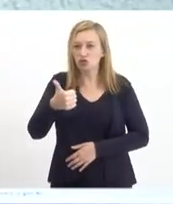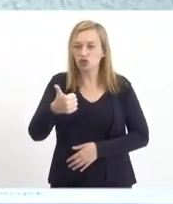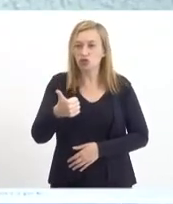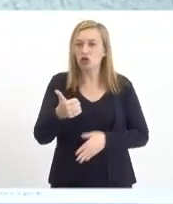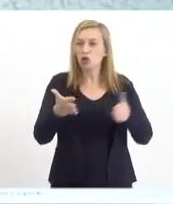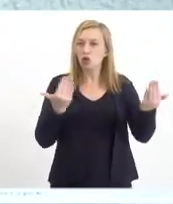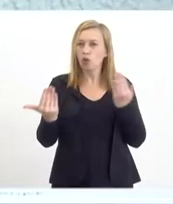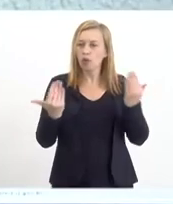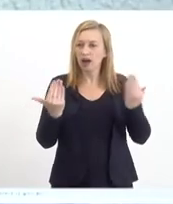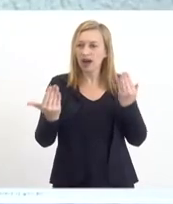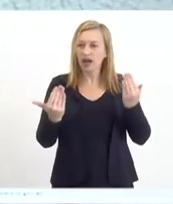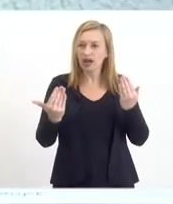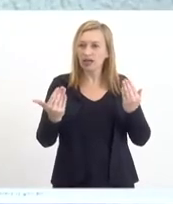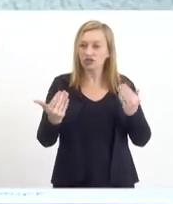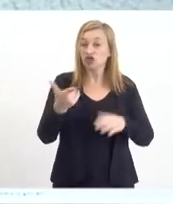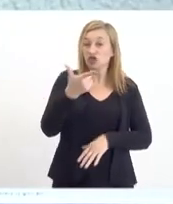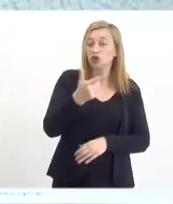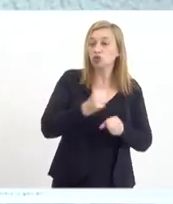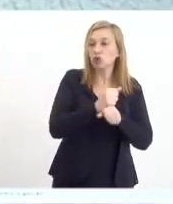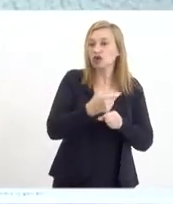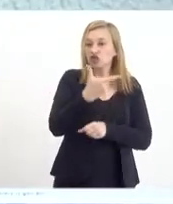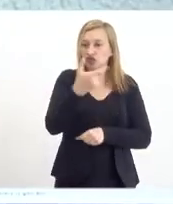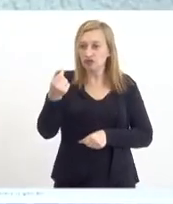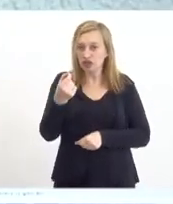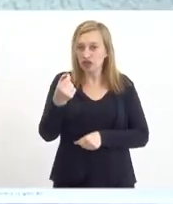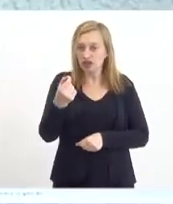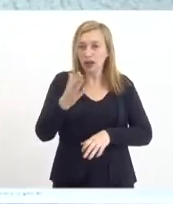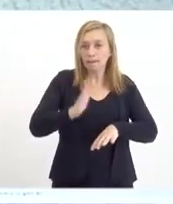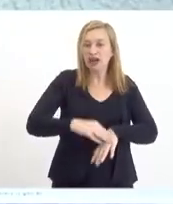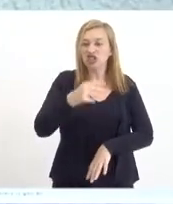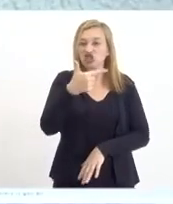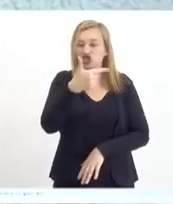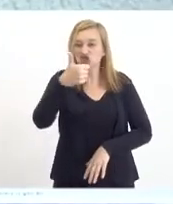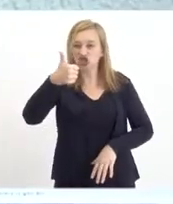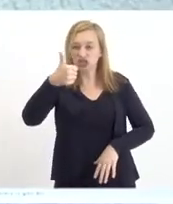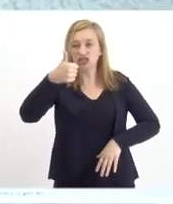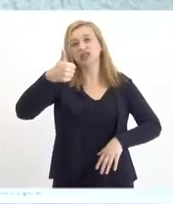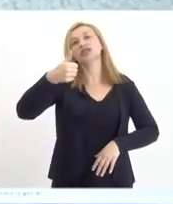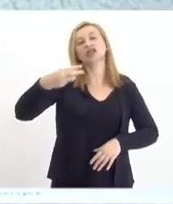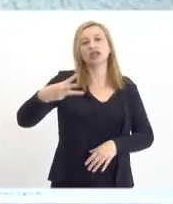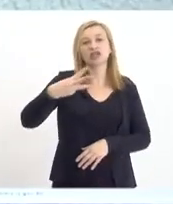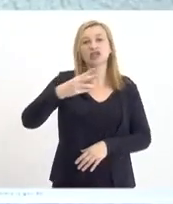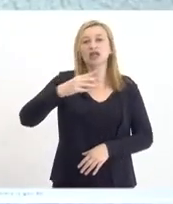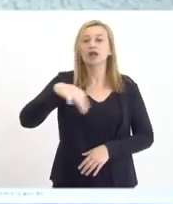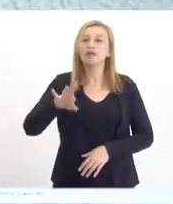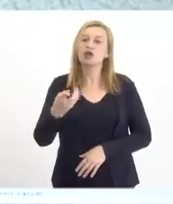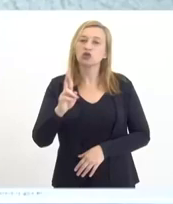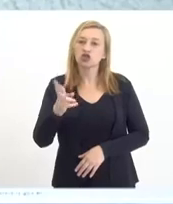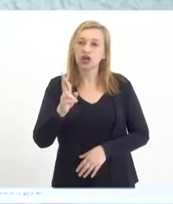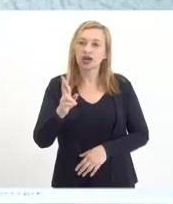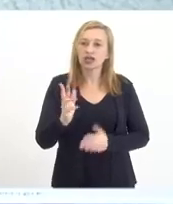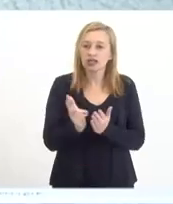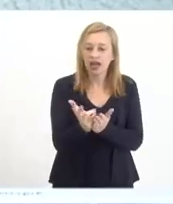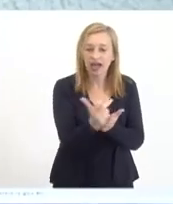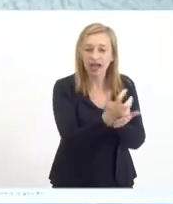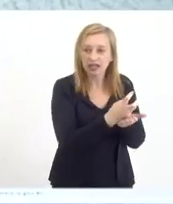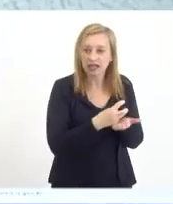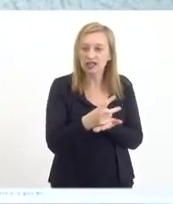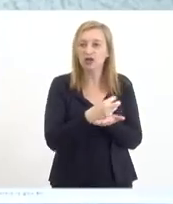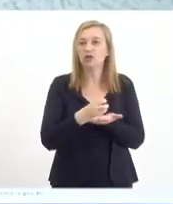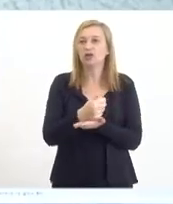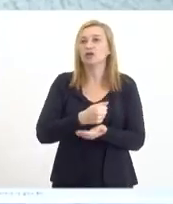comparado com o mesmo período de 20, mais 13 bilhões de reais na arrecadação, prefeitos,